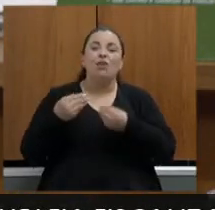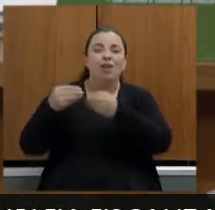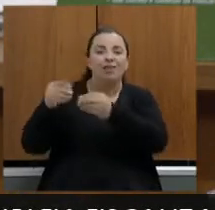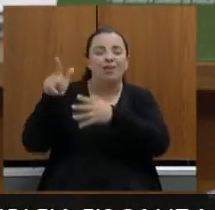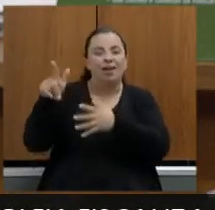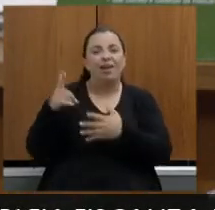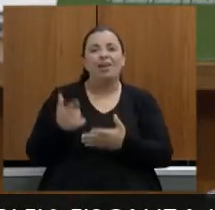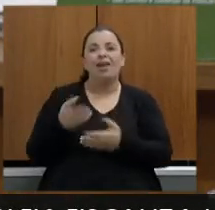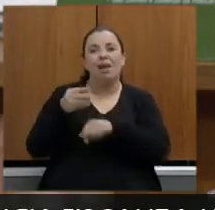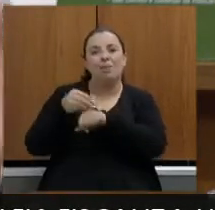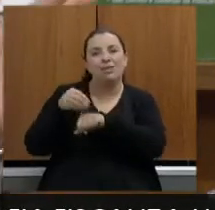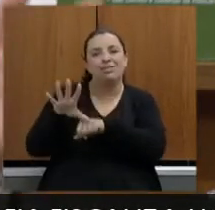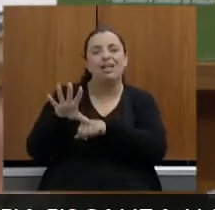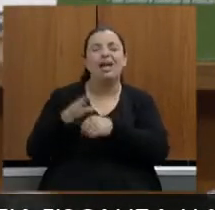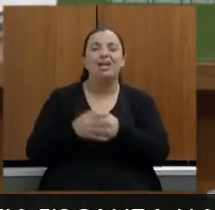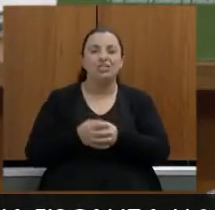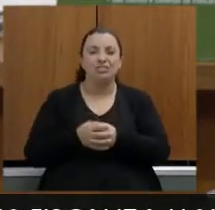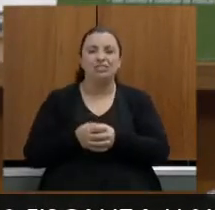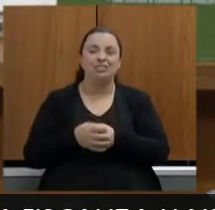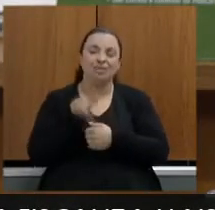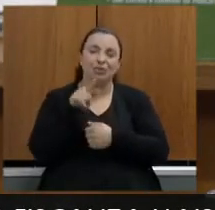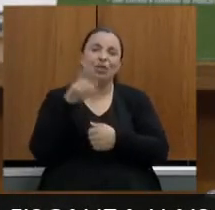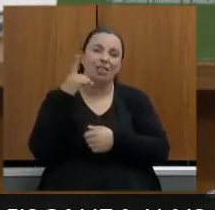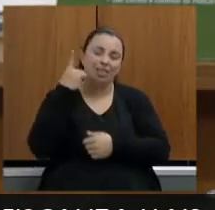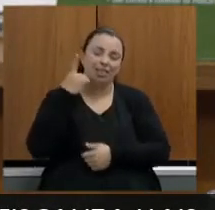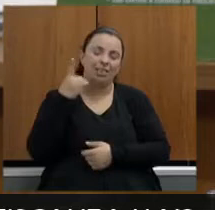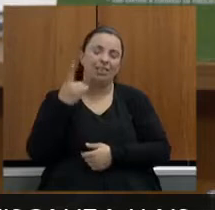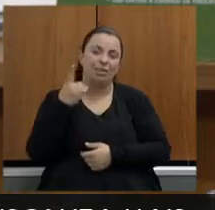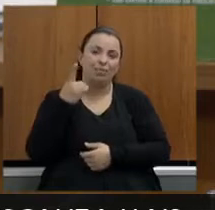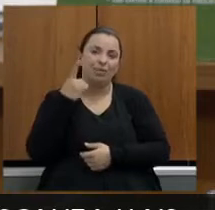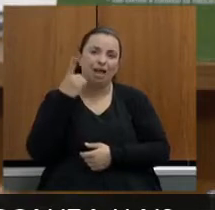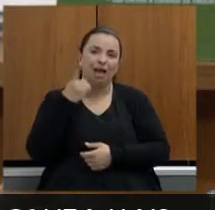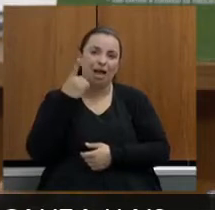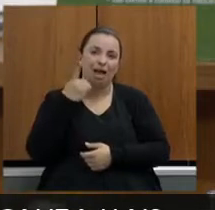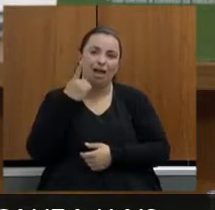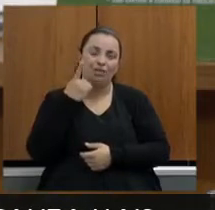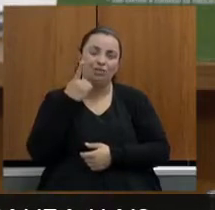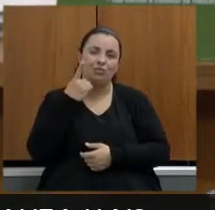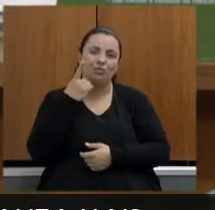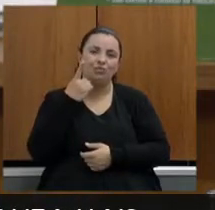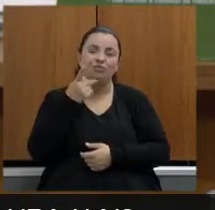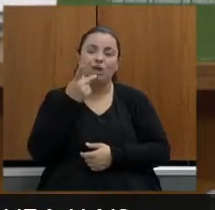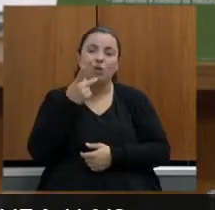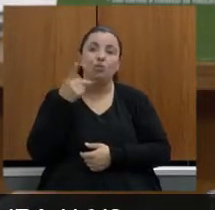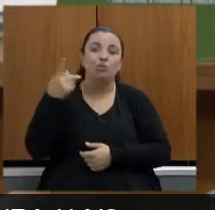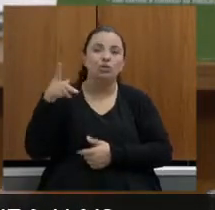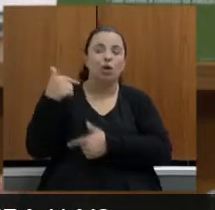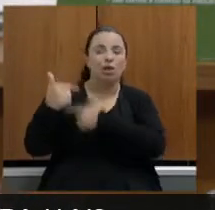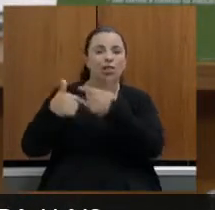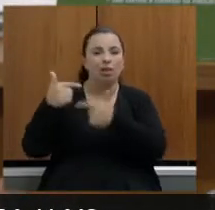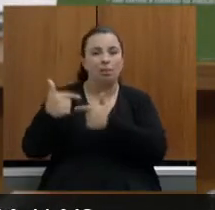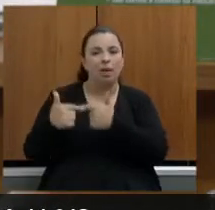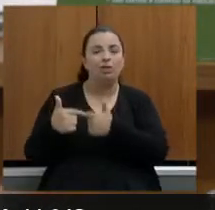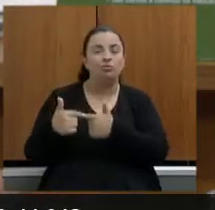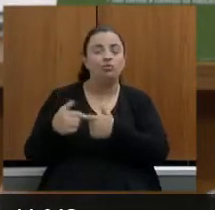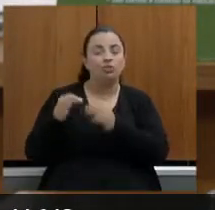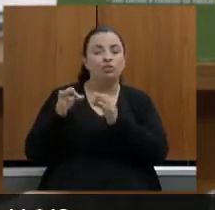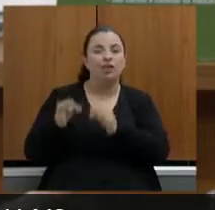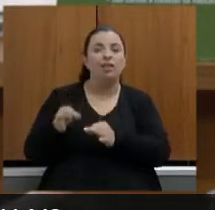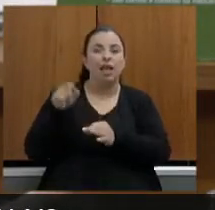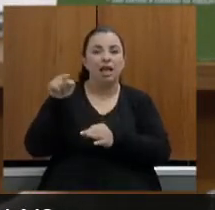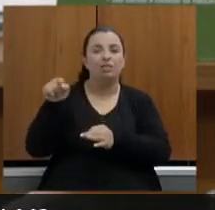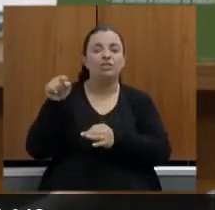que foi feita pelo deputado acerca da atuação dele de fato é uma atuação